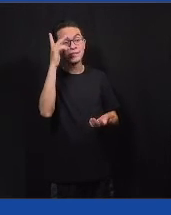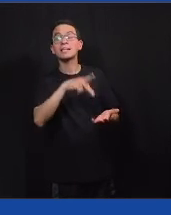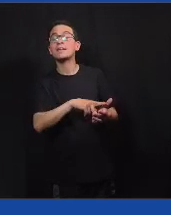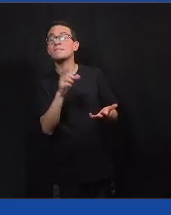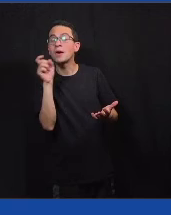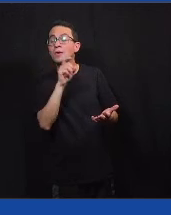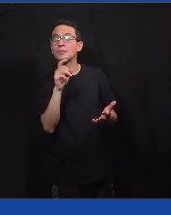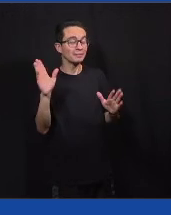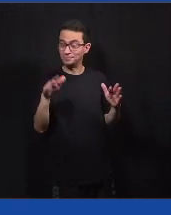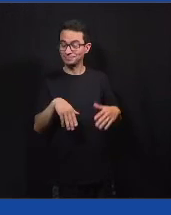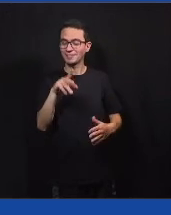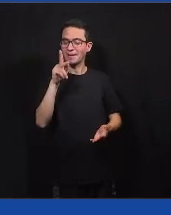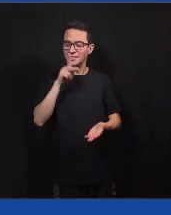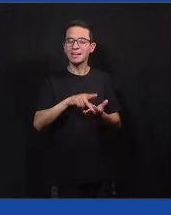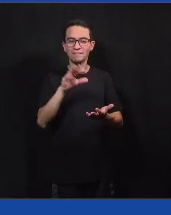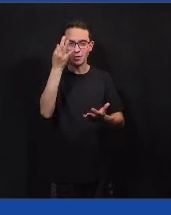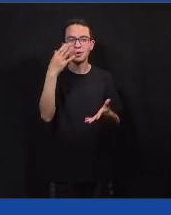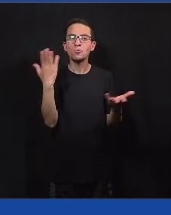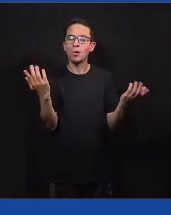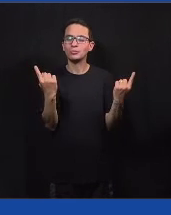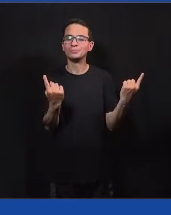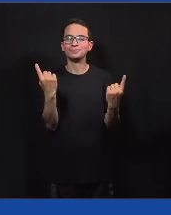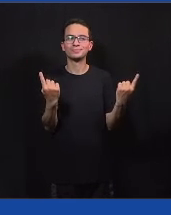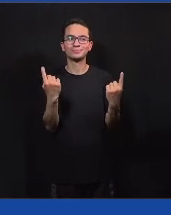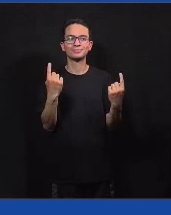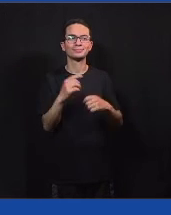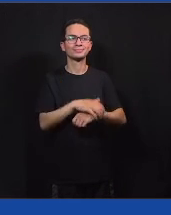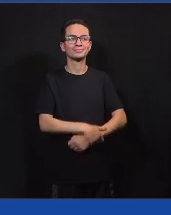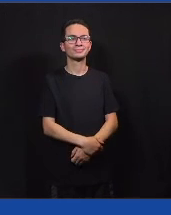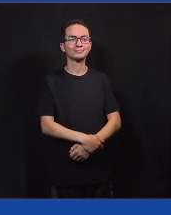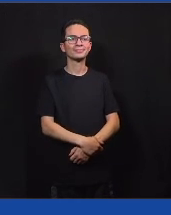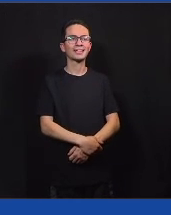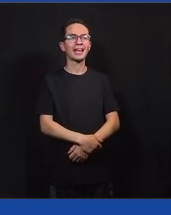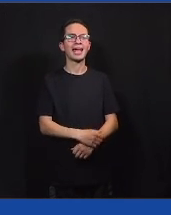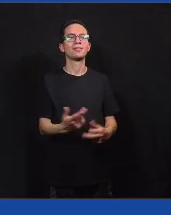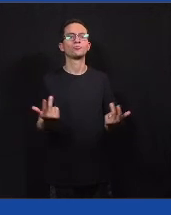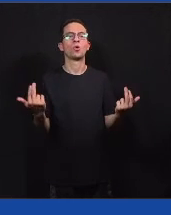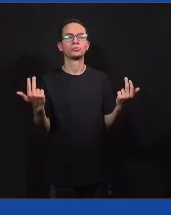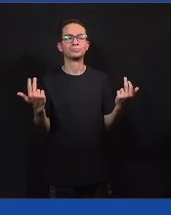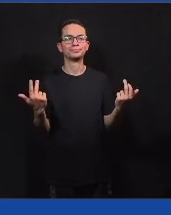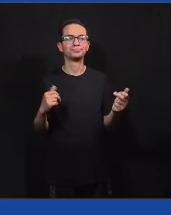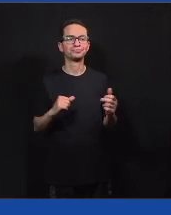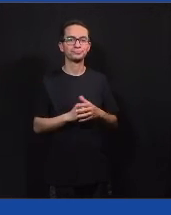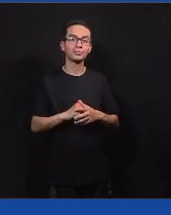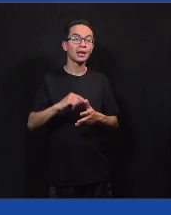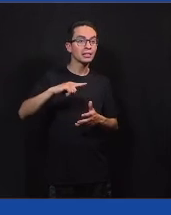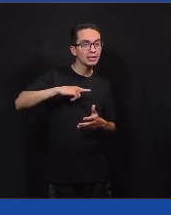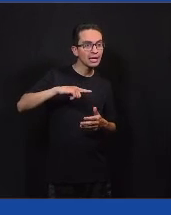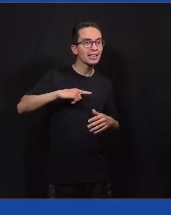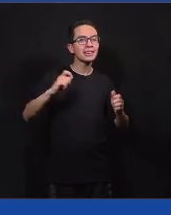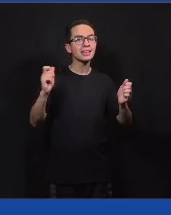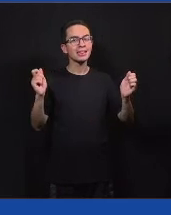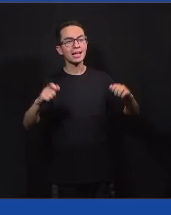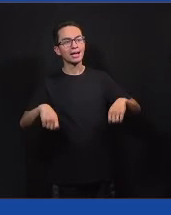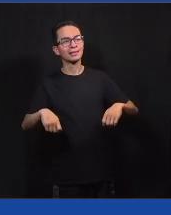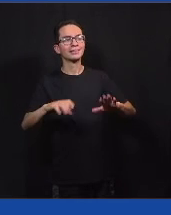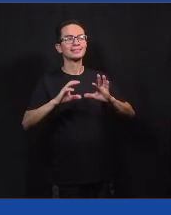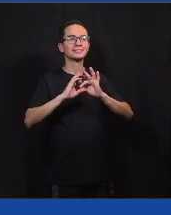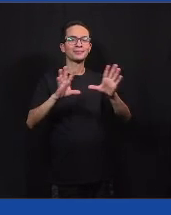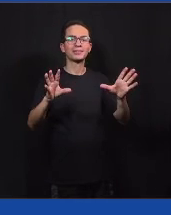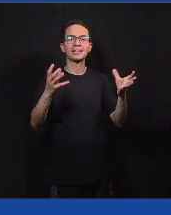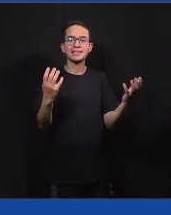Isso aí entra na mesma questão, assim, esses poderes têm autonomia pra fazer a sua gestão